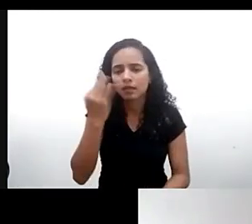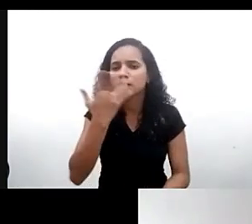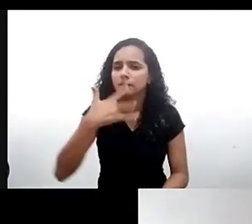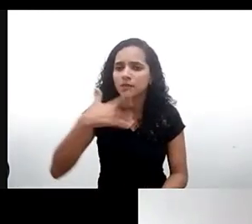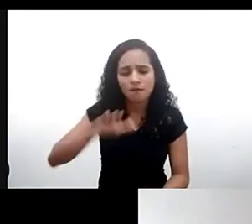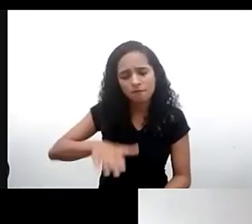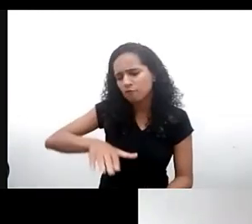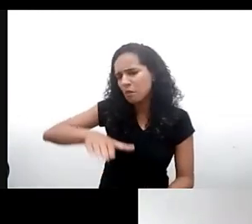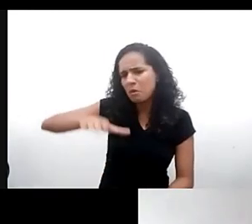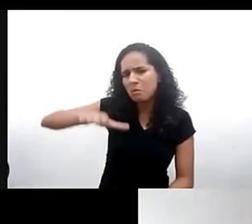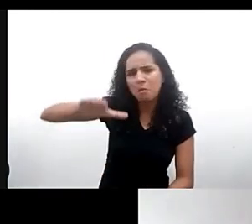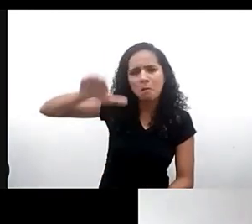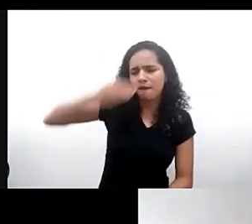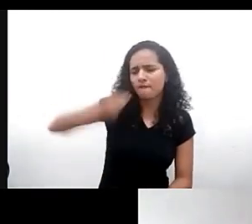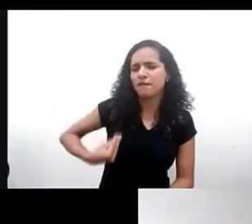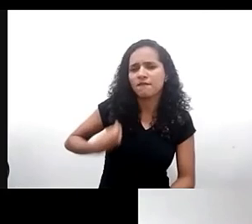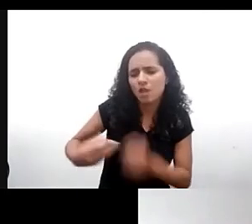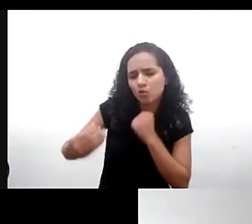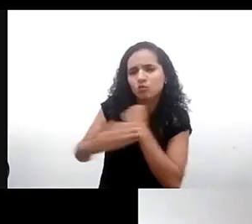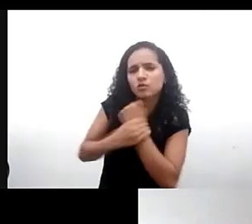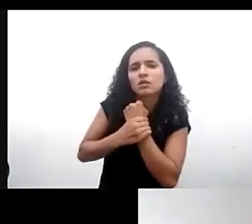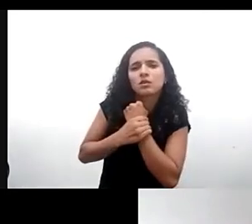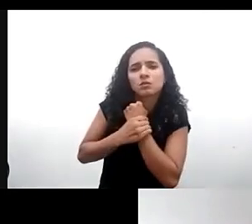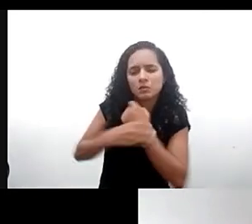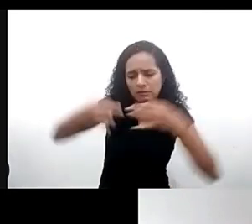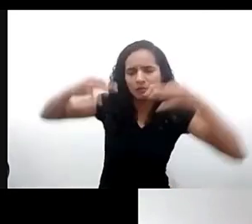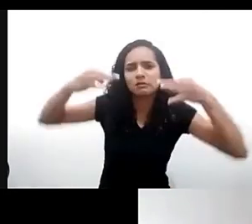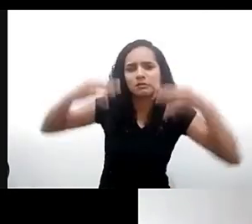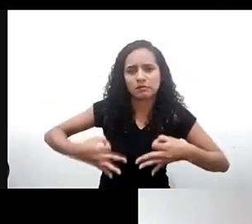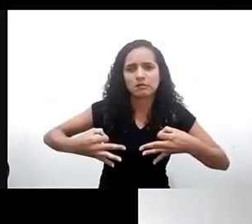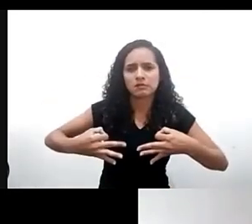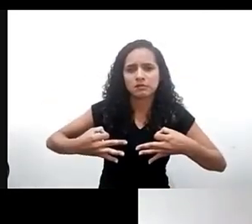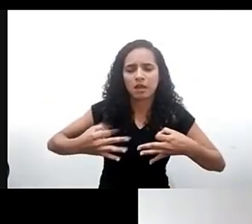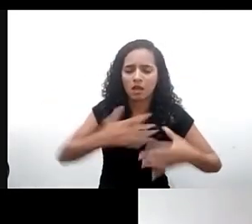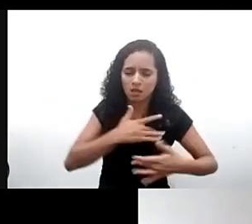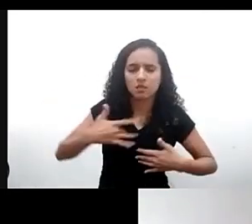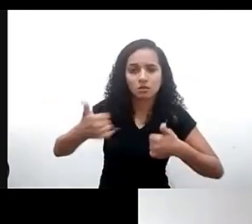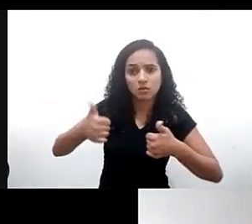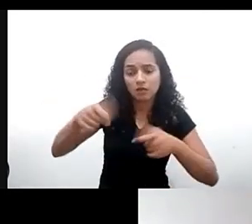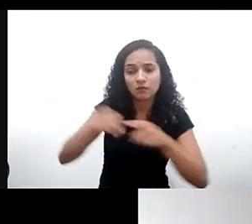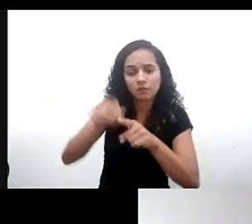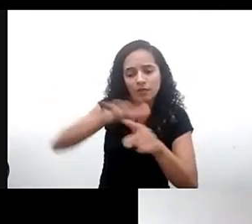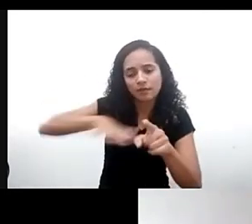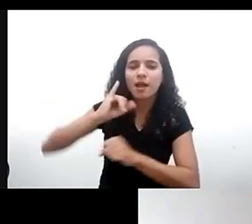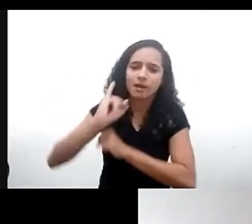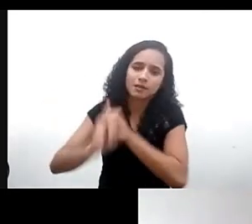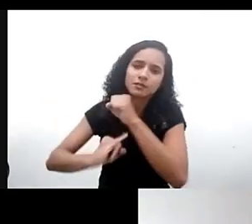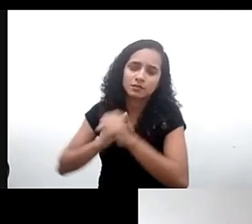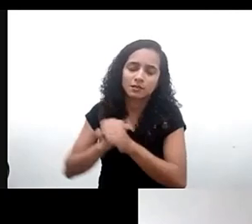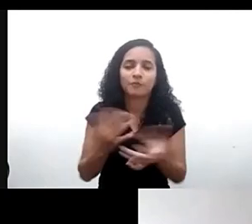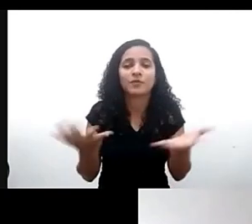adolescências de maneira segura de maneira integral inclusive no ambiente digital infelizmente nosso tempo